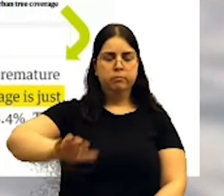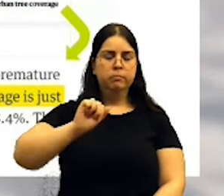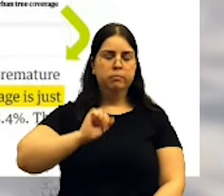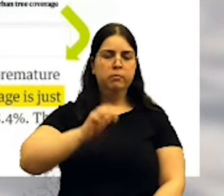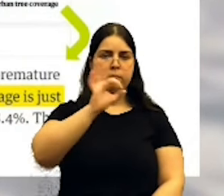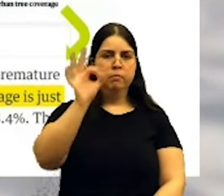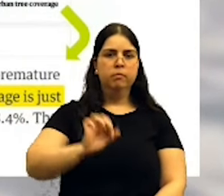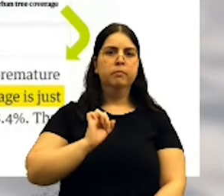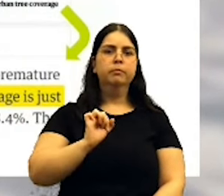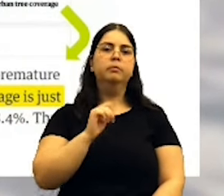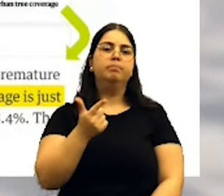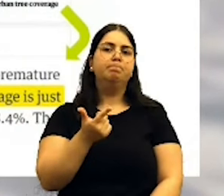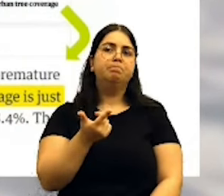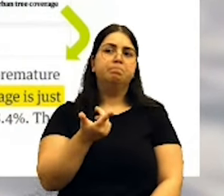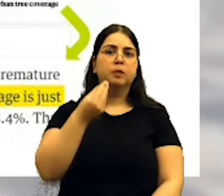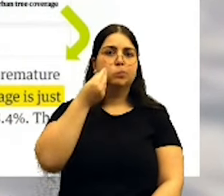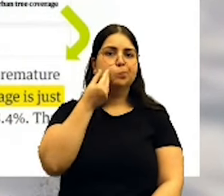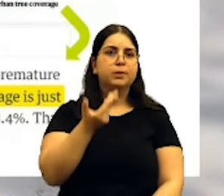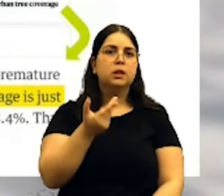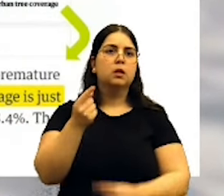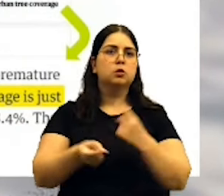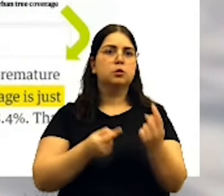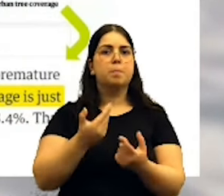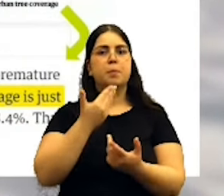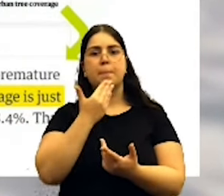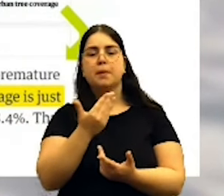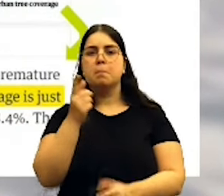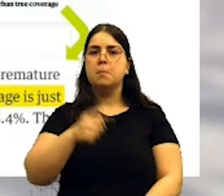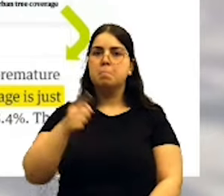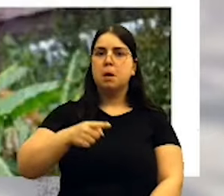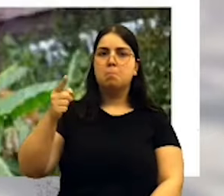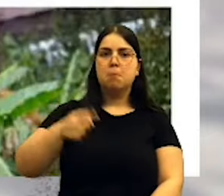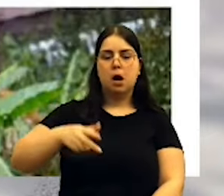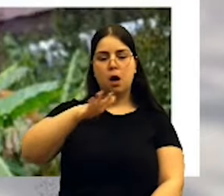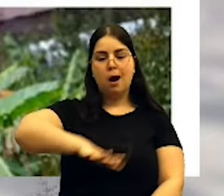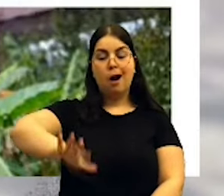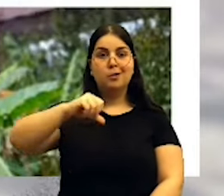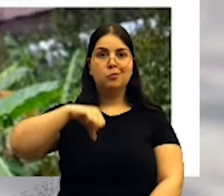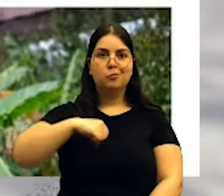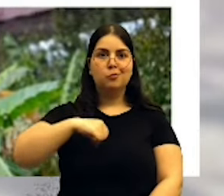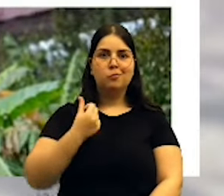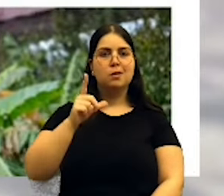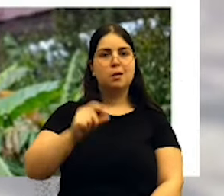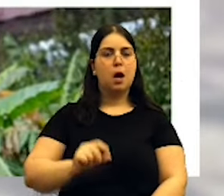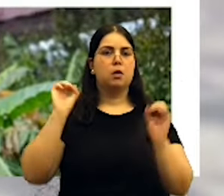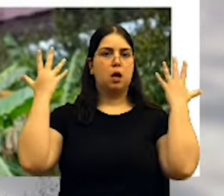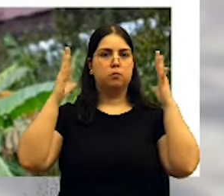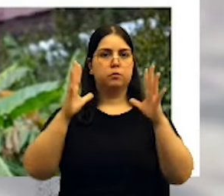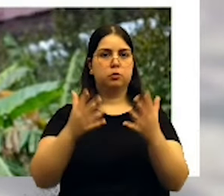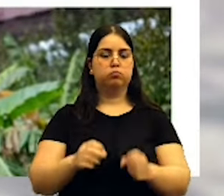comum haver apelos a mais zonas pedonais e arborizadas na cidade,